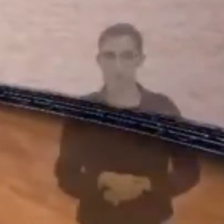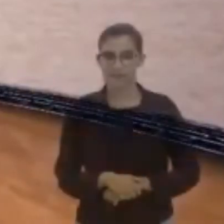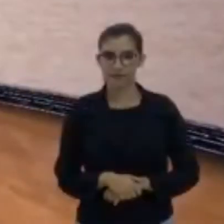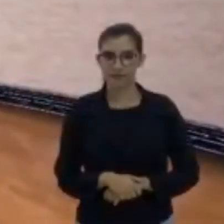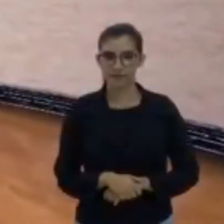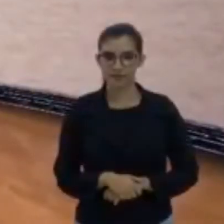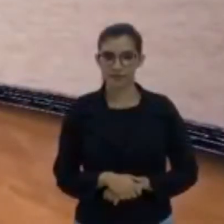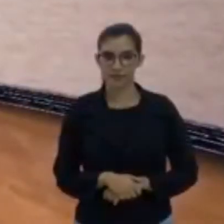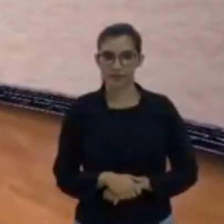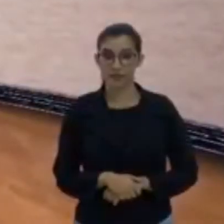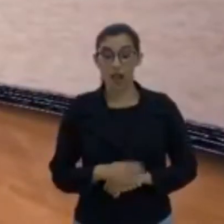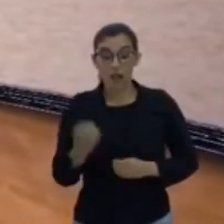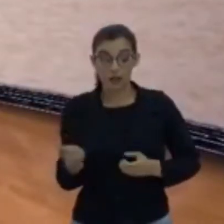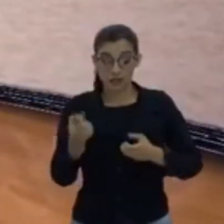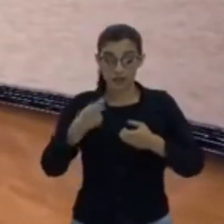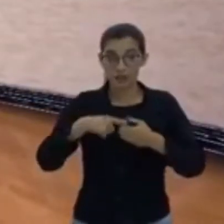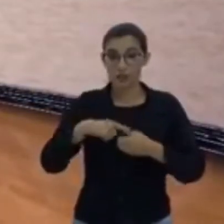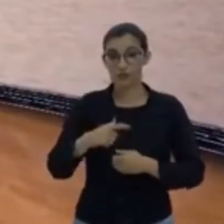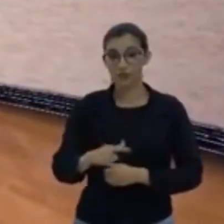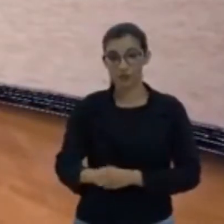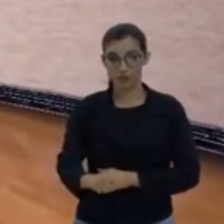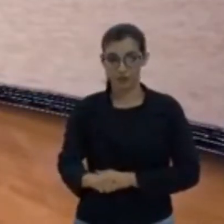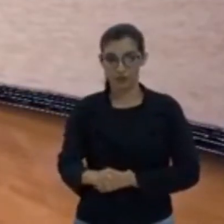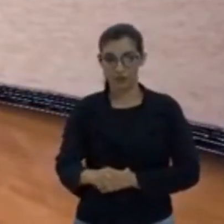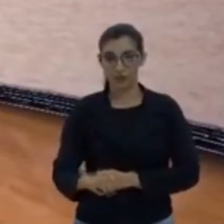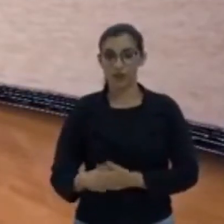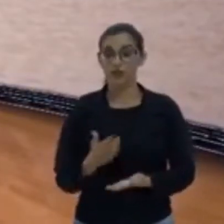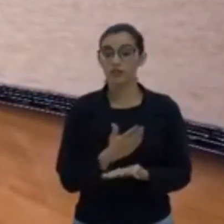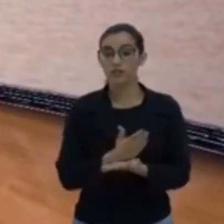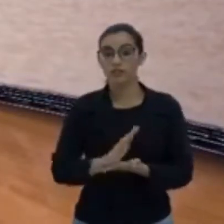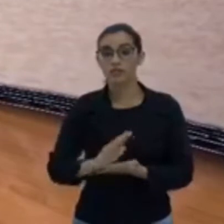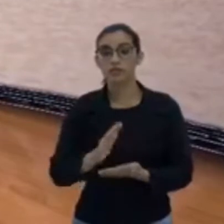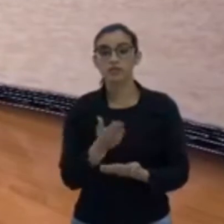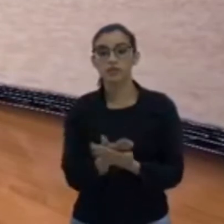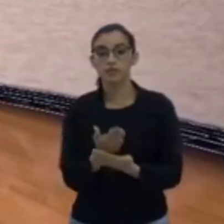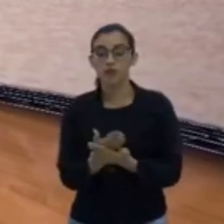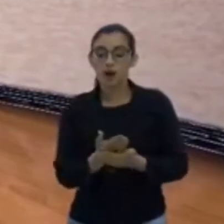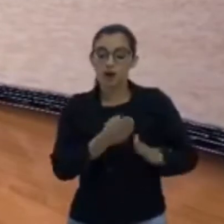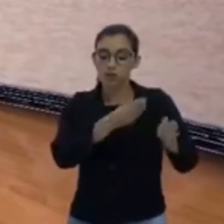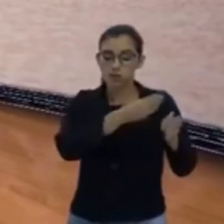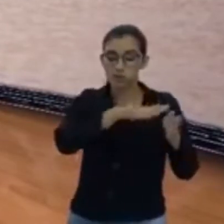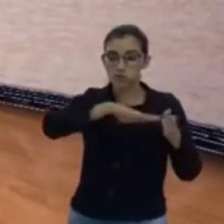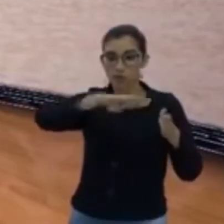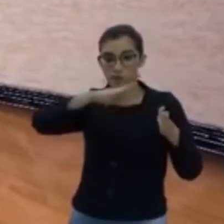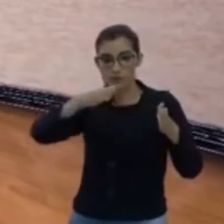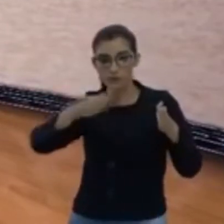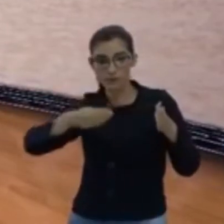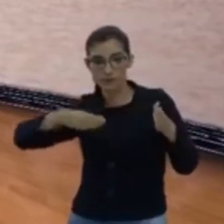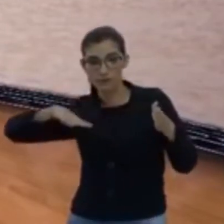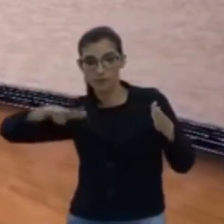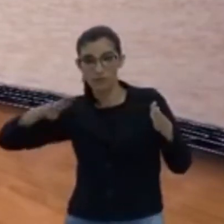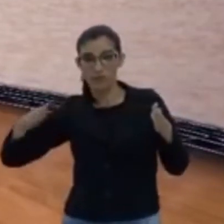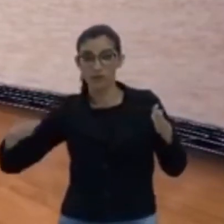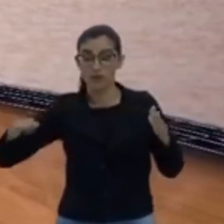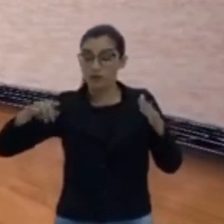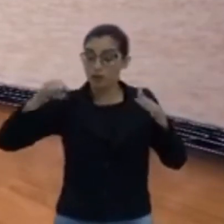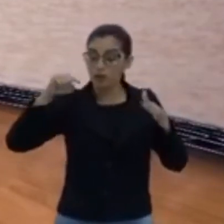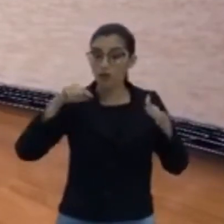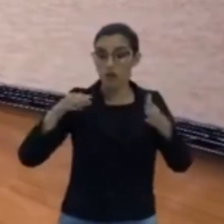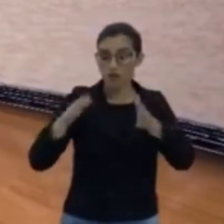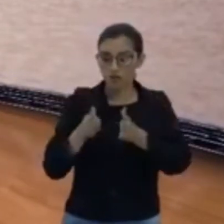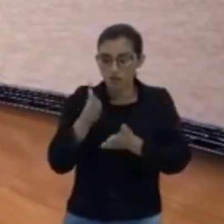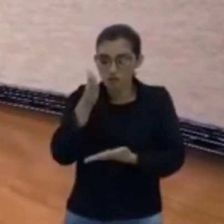Filhão, estou aqui de volta, a gente vai continuar estudando as ondas. Eu estou aqui no meio de um dos fenômenos mais